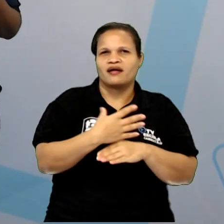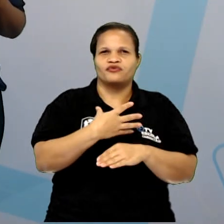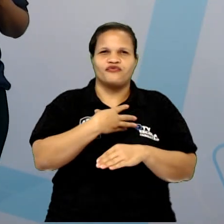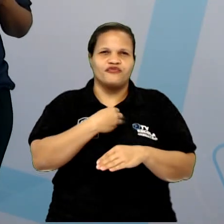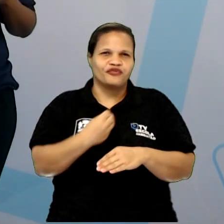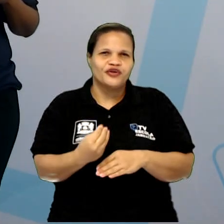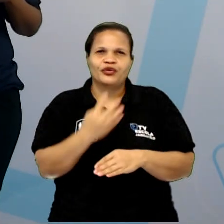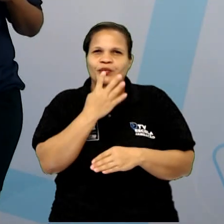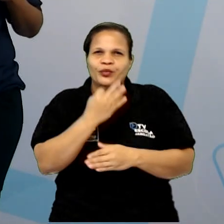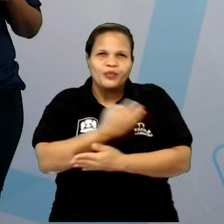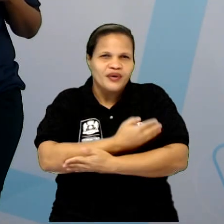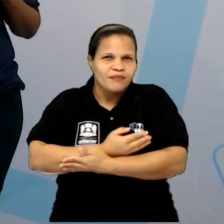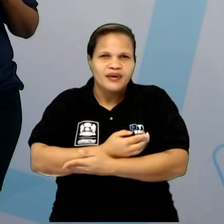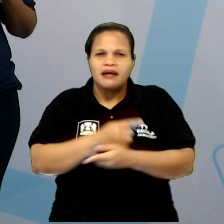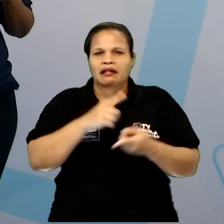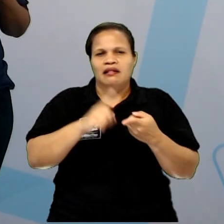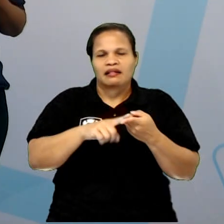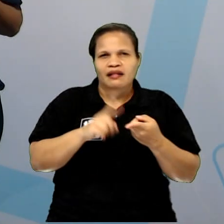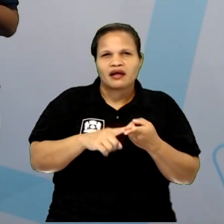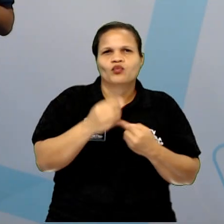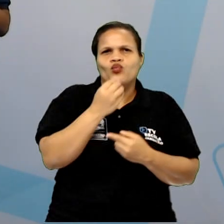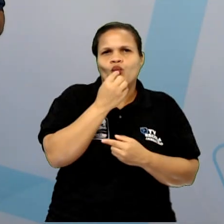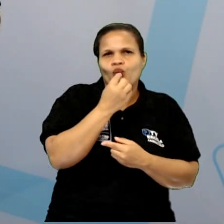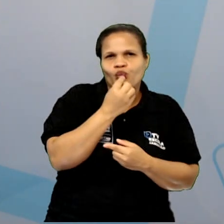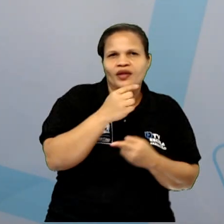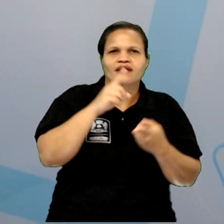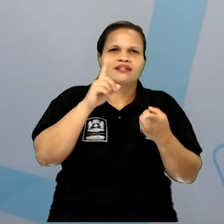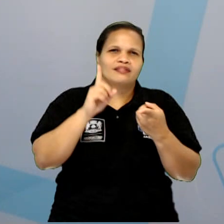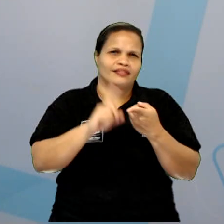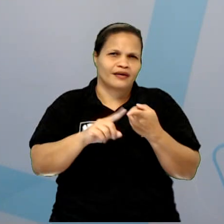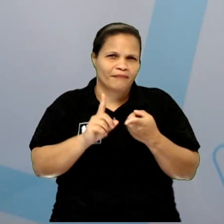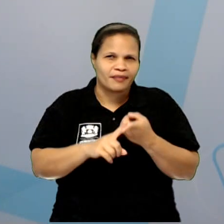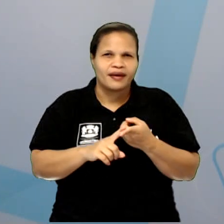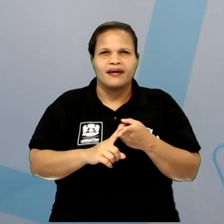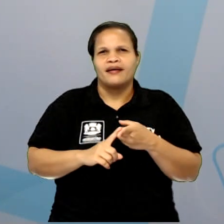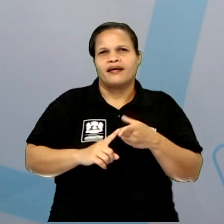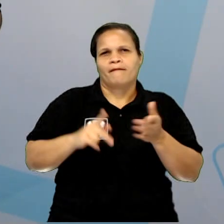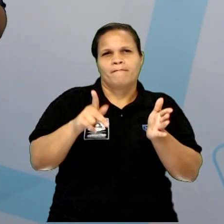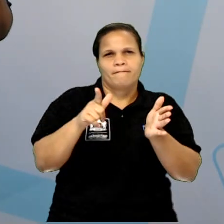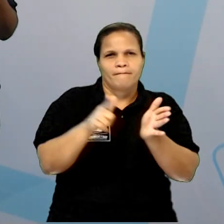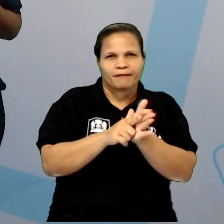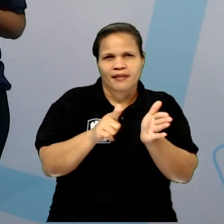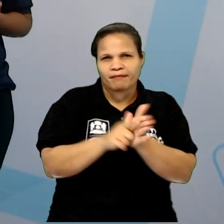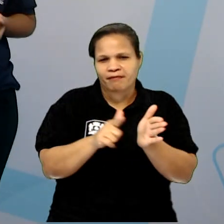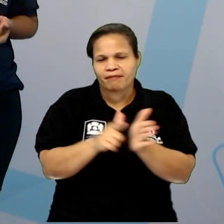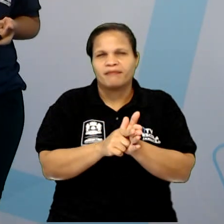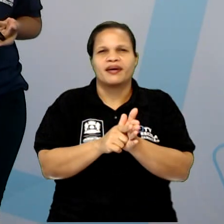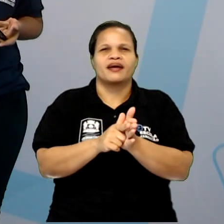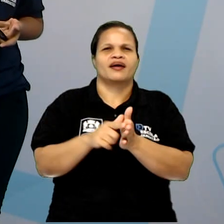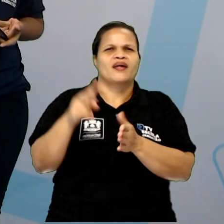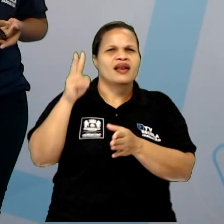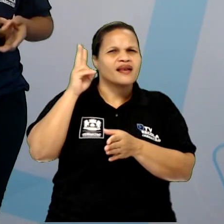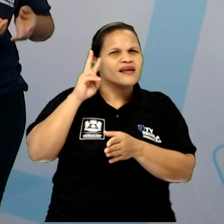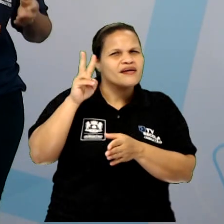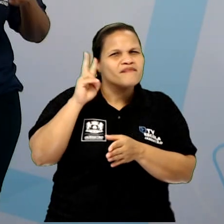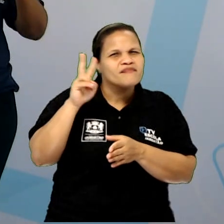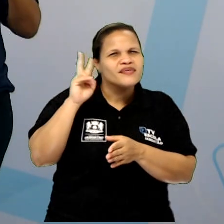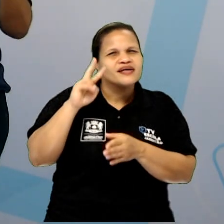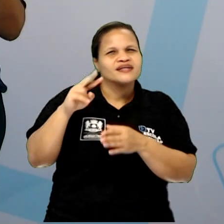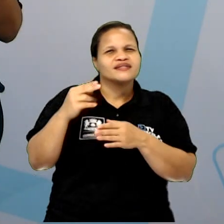quando eles eram bebês. Eu guardo uma chupetinha. Tenho alguns cartões. Coisas que são lembranças da minha família.